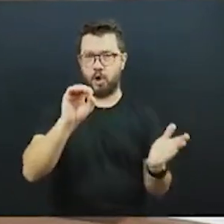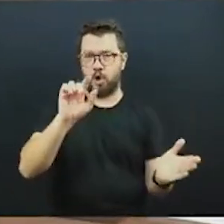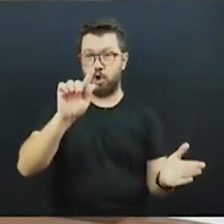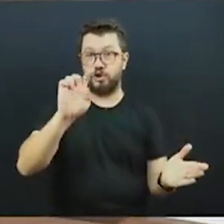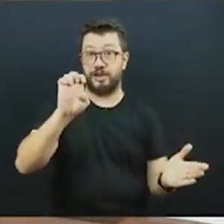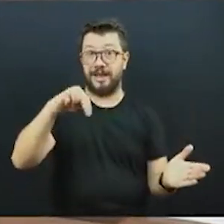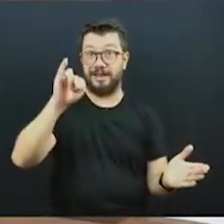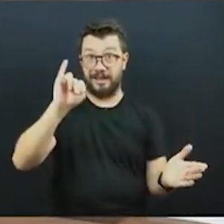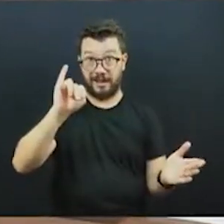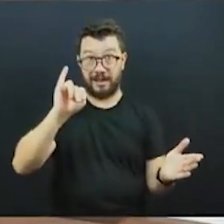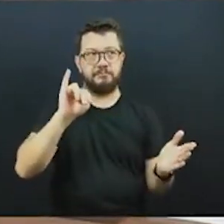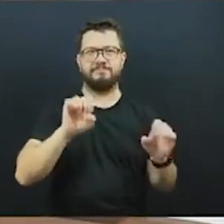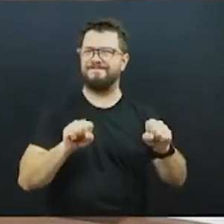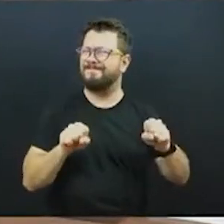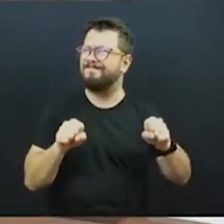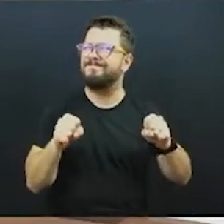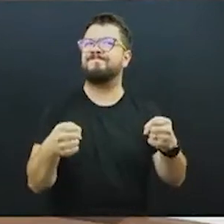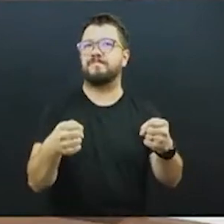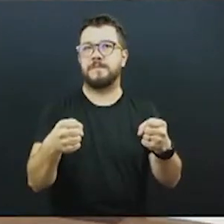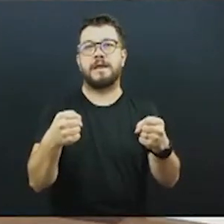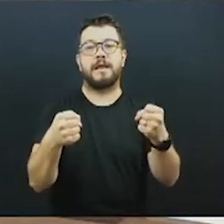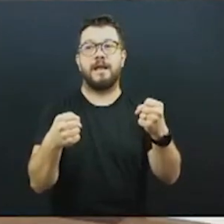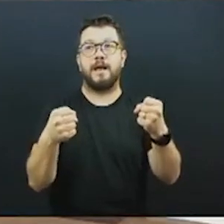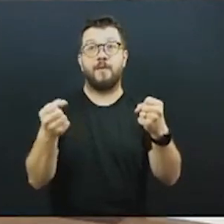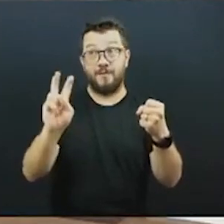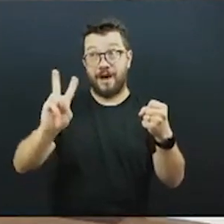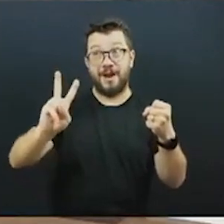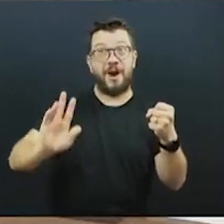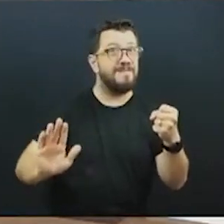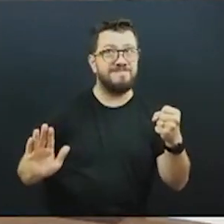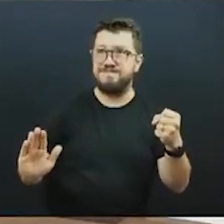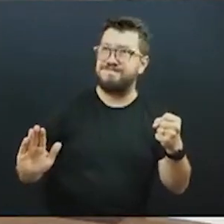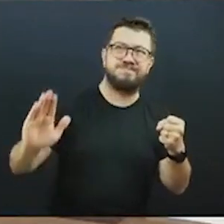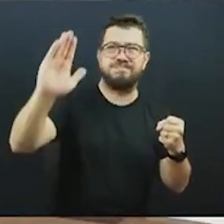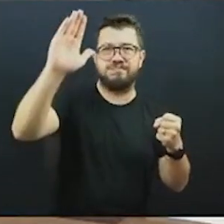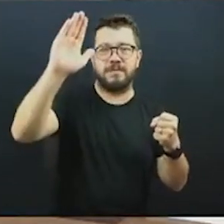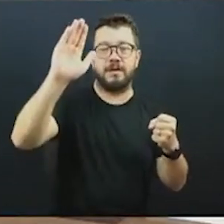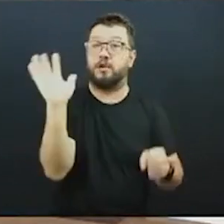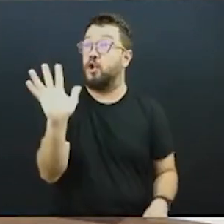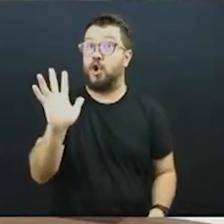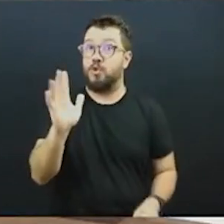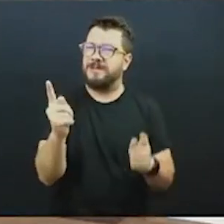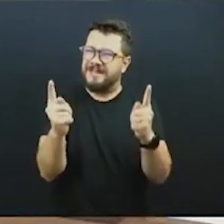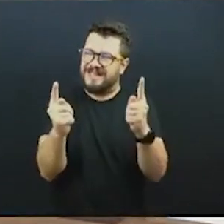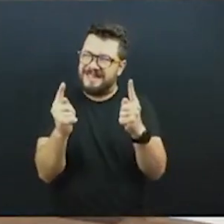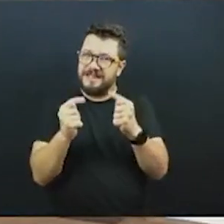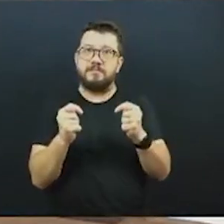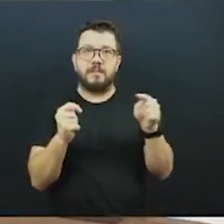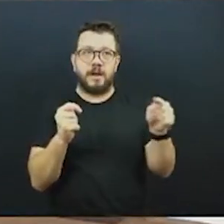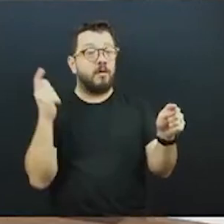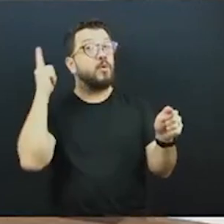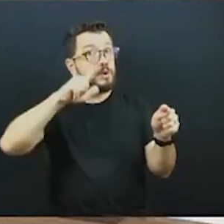anos, para, na tentativa de não aumentar ainda mais a passagem, é importante que se diga isso, nós temos